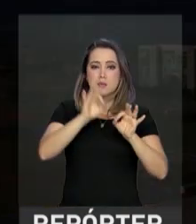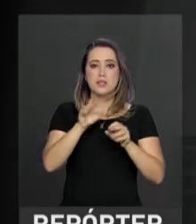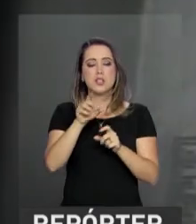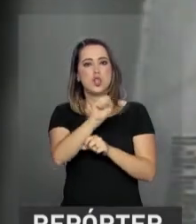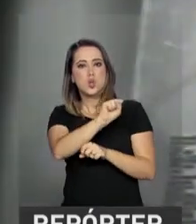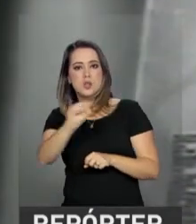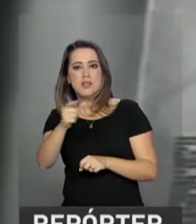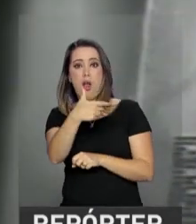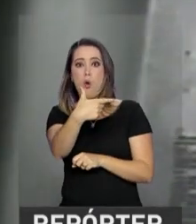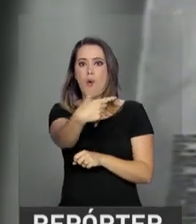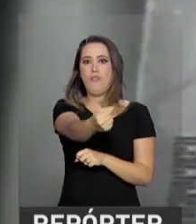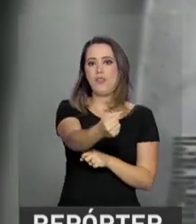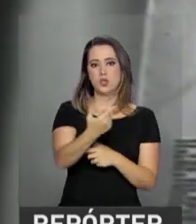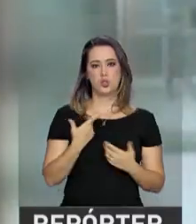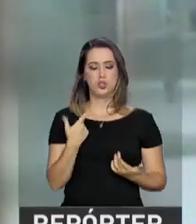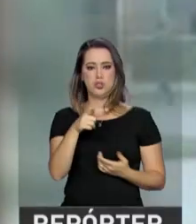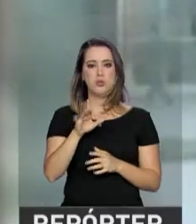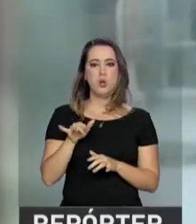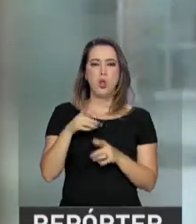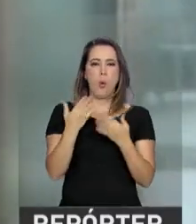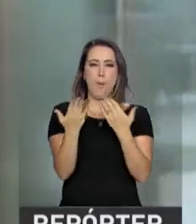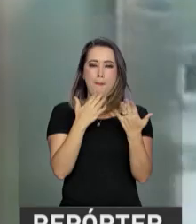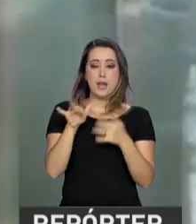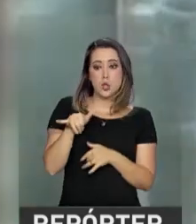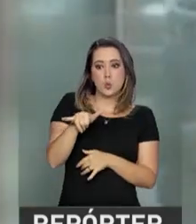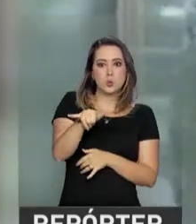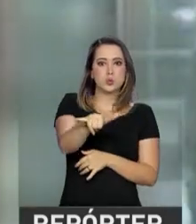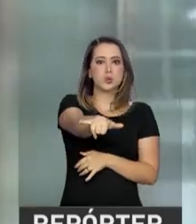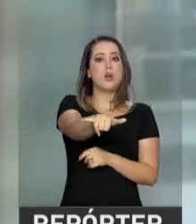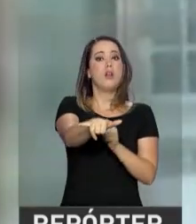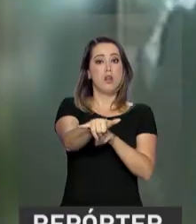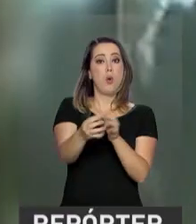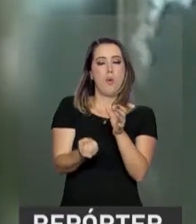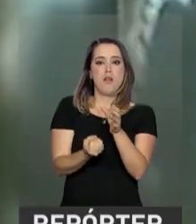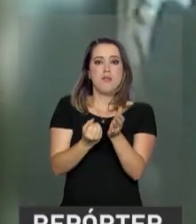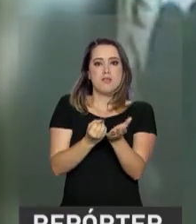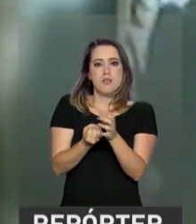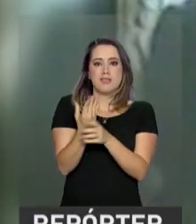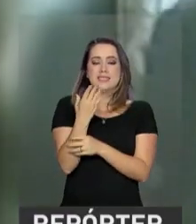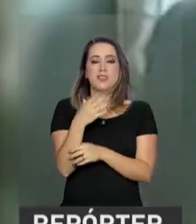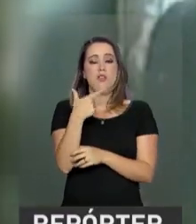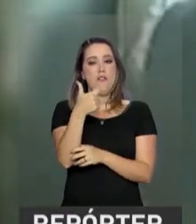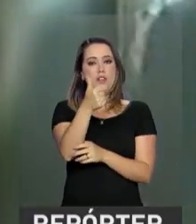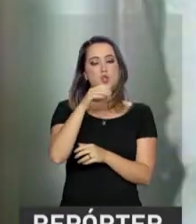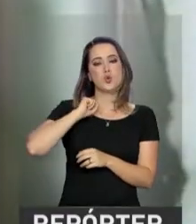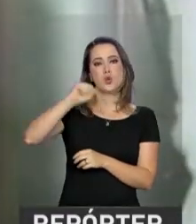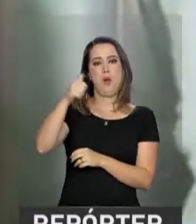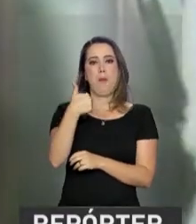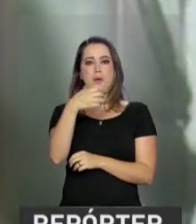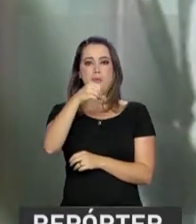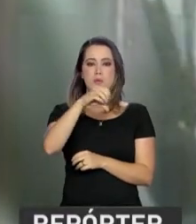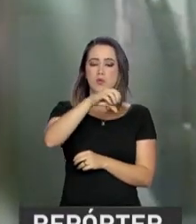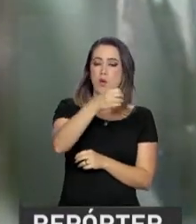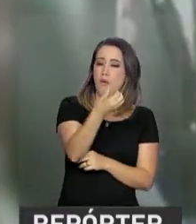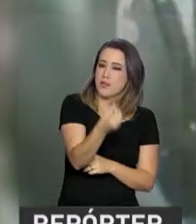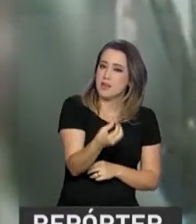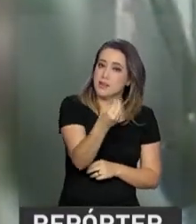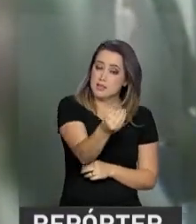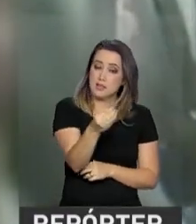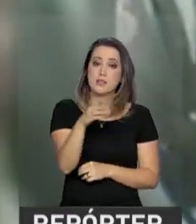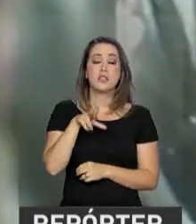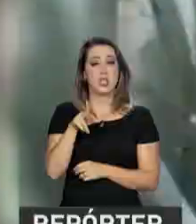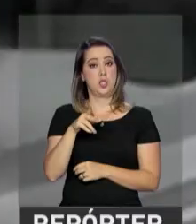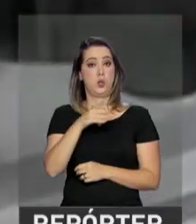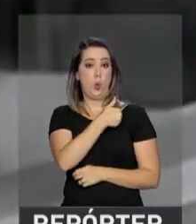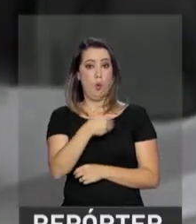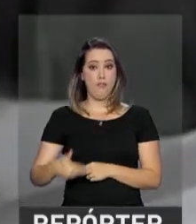XX. A capital, em forma de avião, foi inaugurada em 21 de abril de 1960, no governo do presidente Juscelino